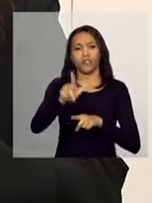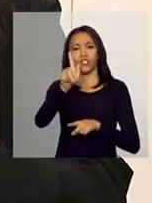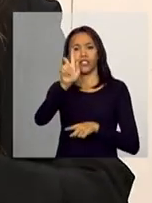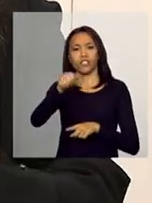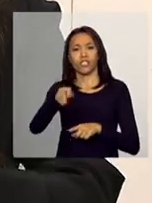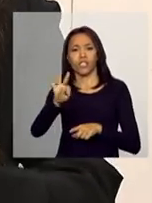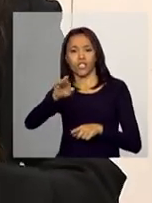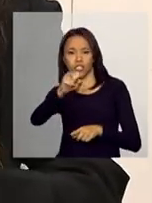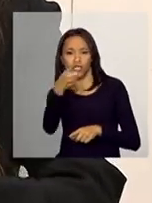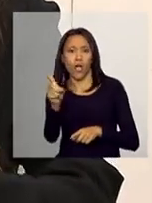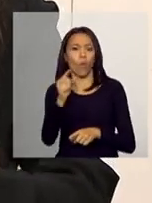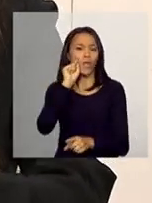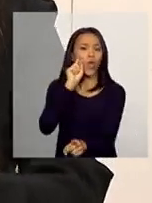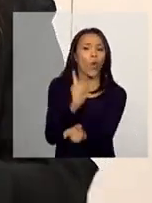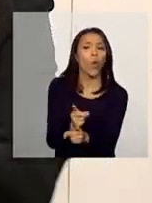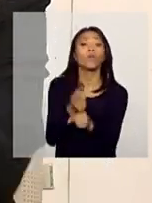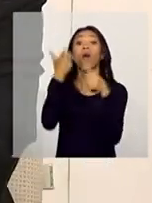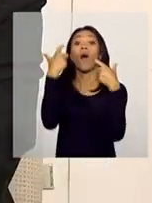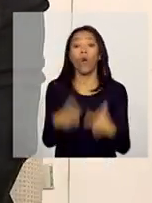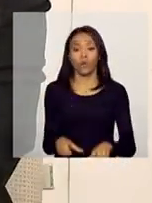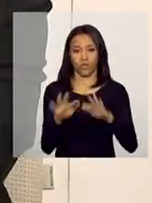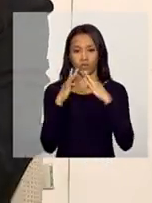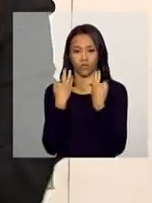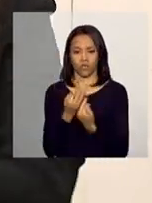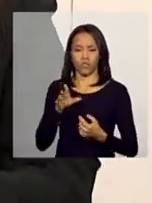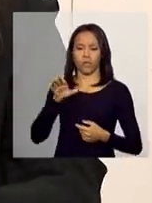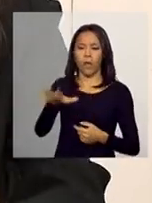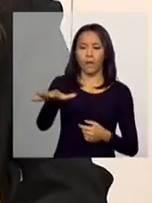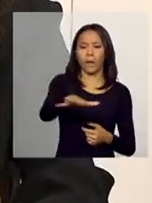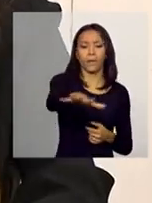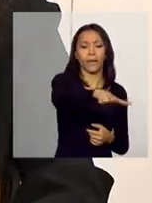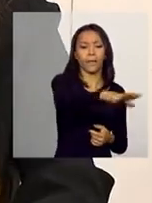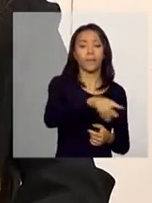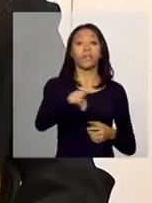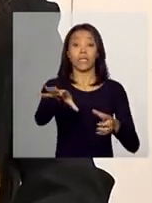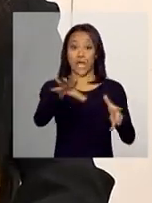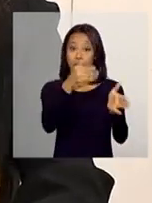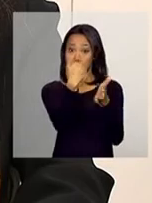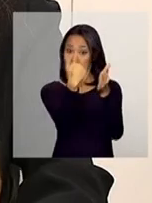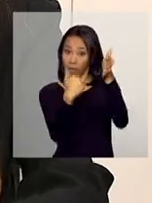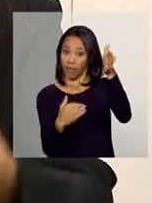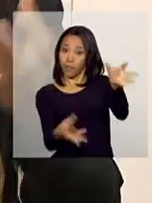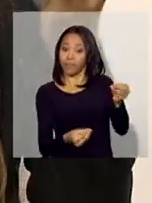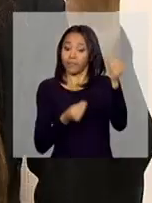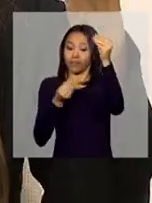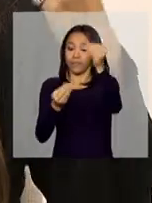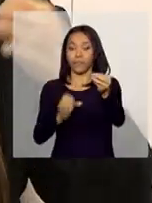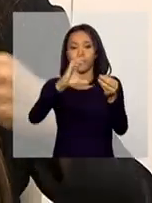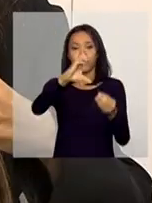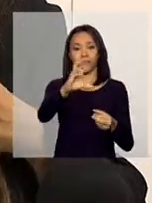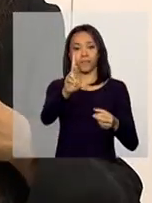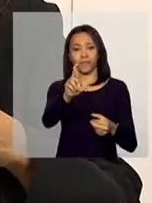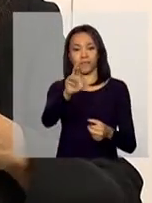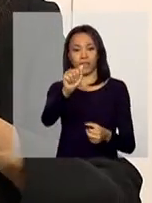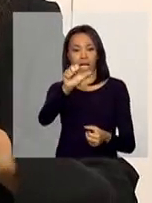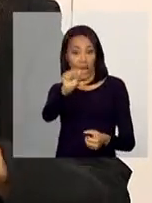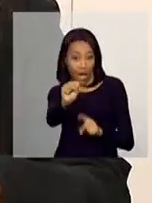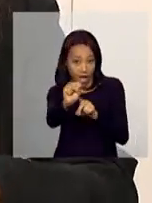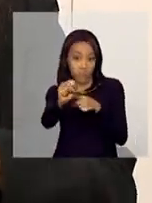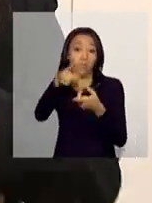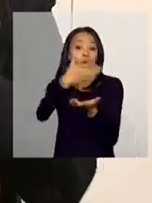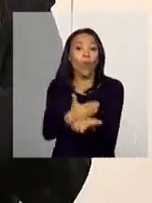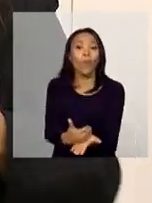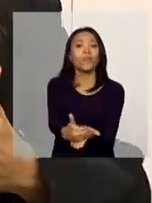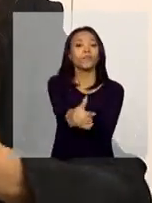territorializem essas famílias, distribuam nos CRAs, nos Centros de Referência da Assistência Social, para que iniciem a buscativa,